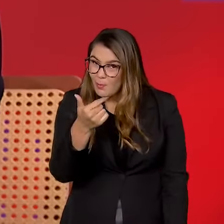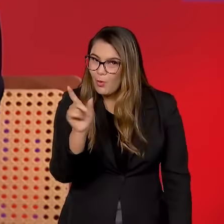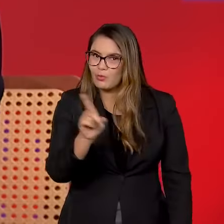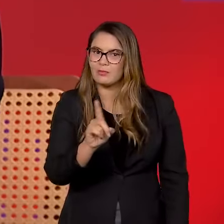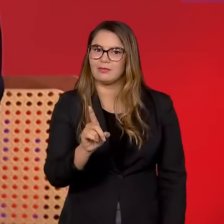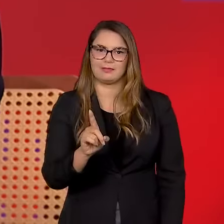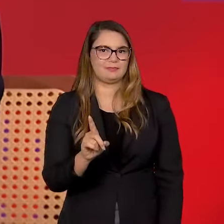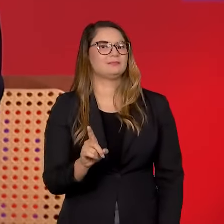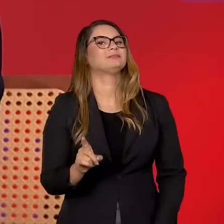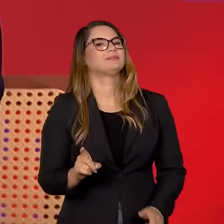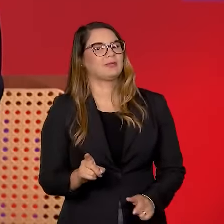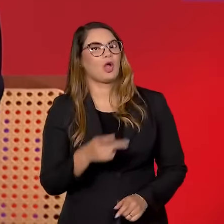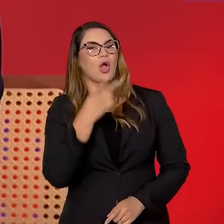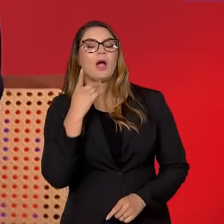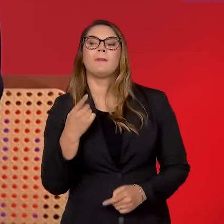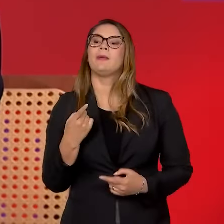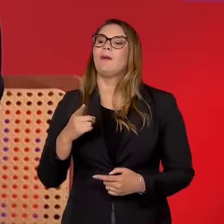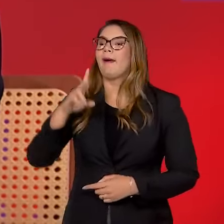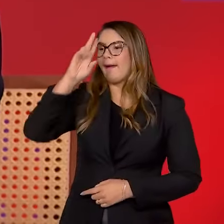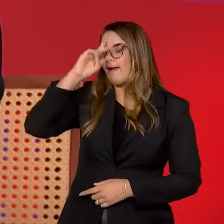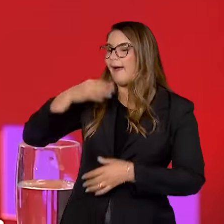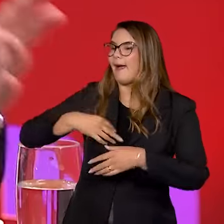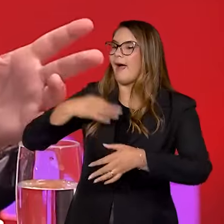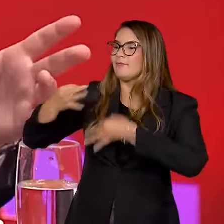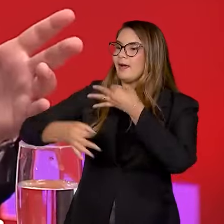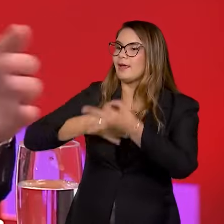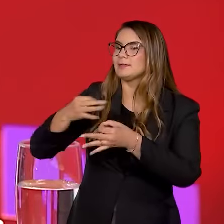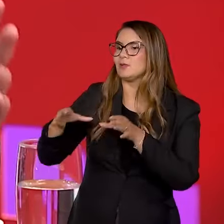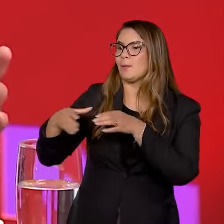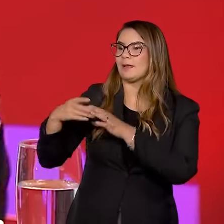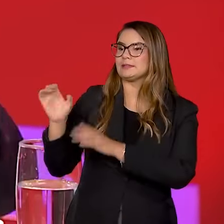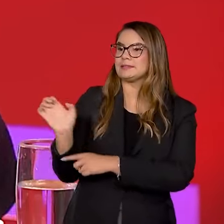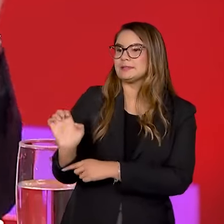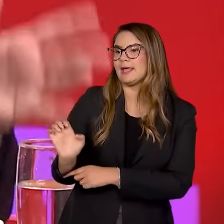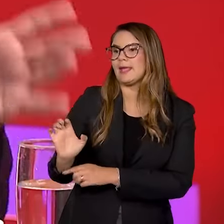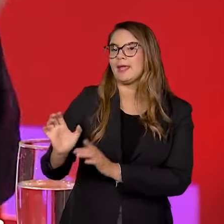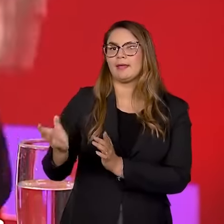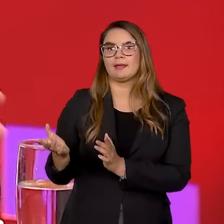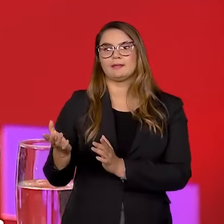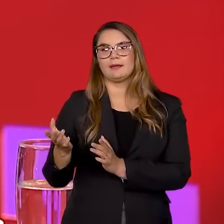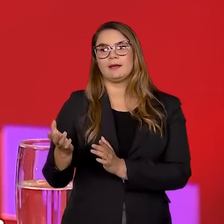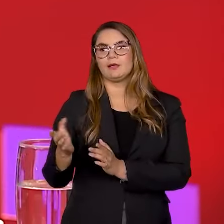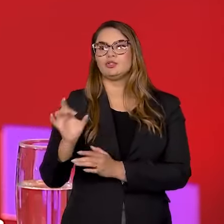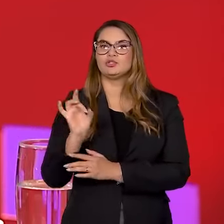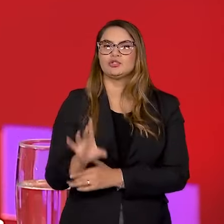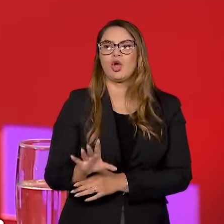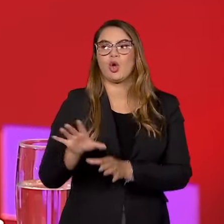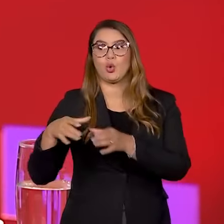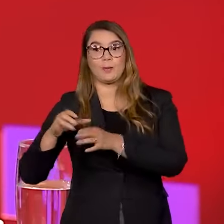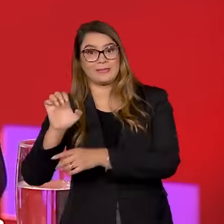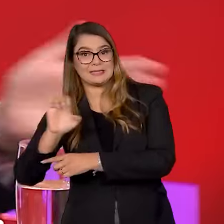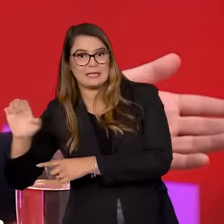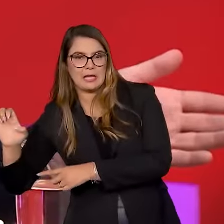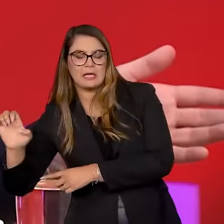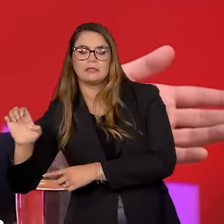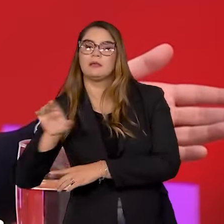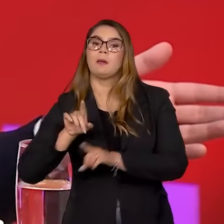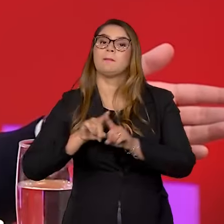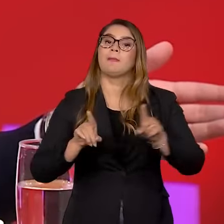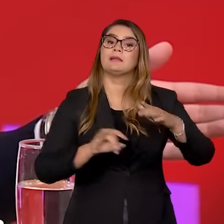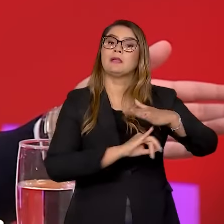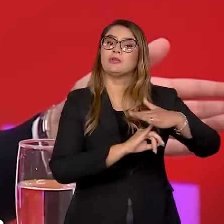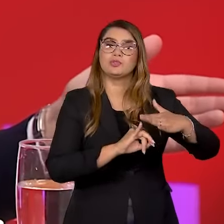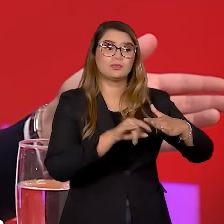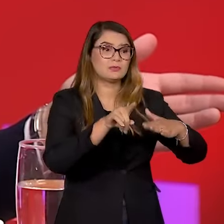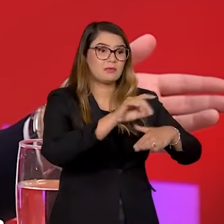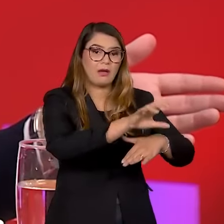muita autocrítica de partidos de esquerda, de humor geral, em especial, quase sempre só de partidos da esquerda, mas as instituições